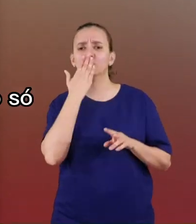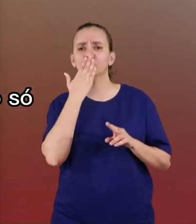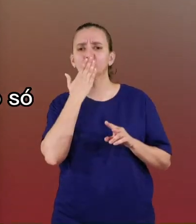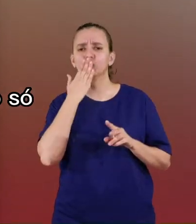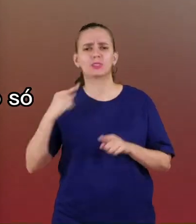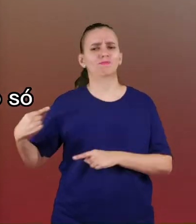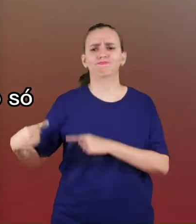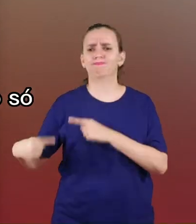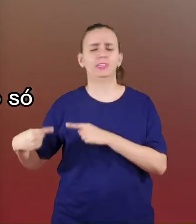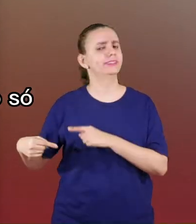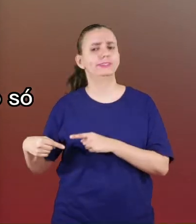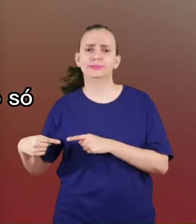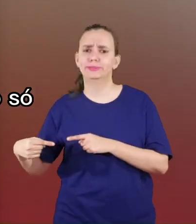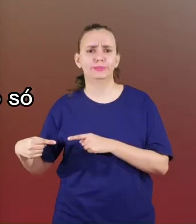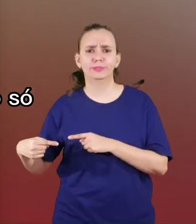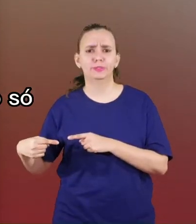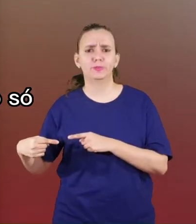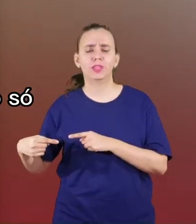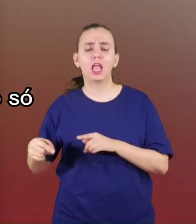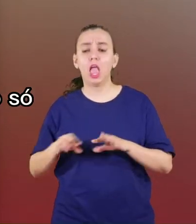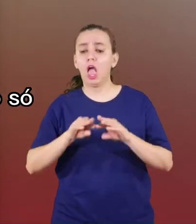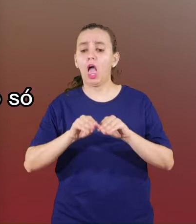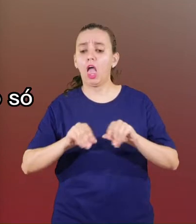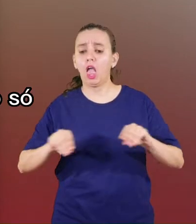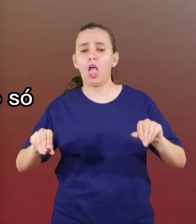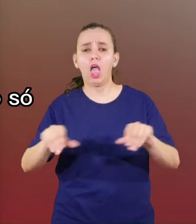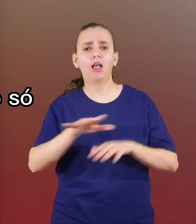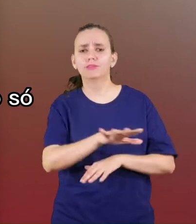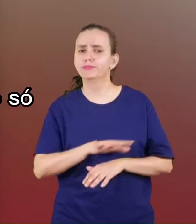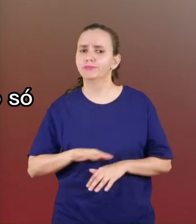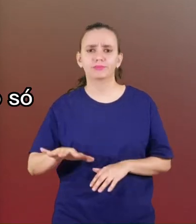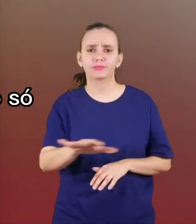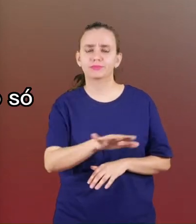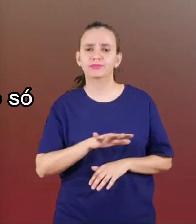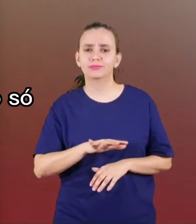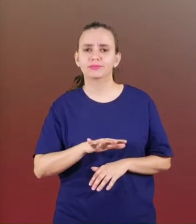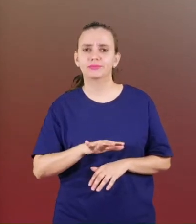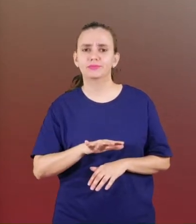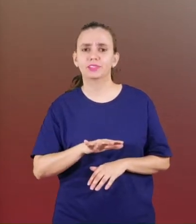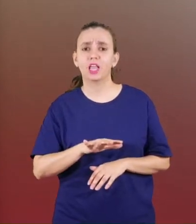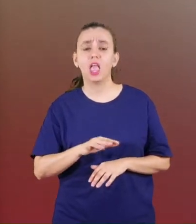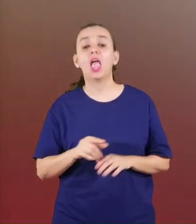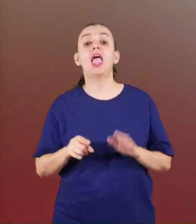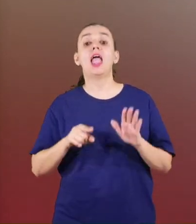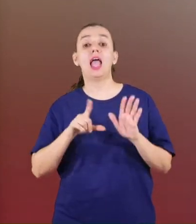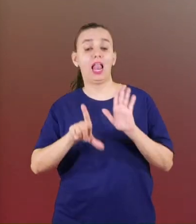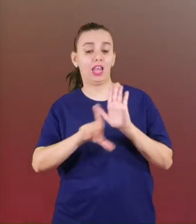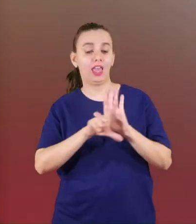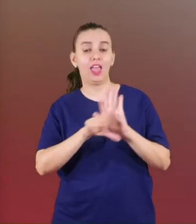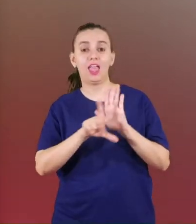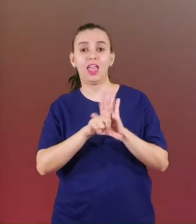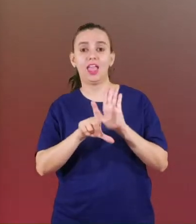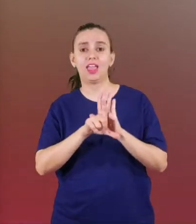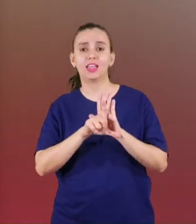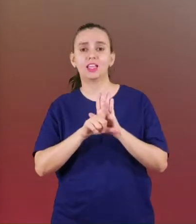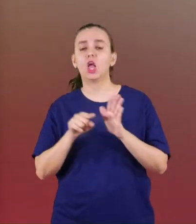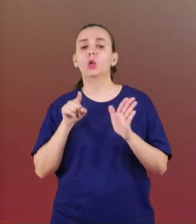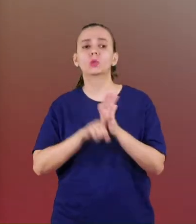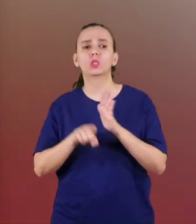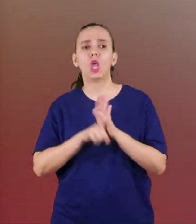é um conflito não só em questão de território, mas em questão de lei de